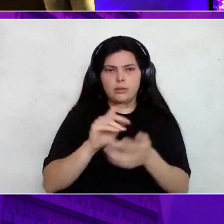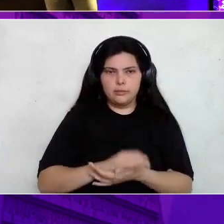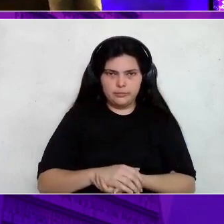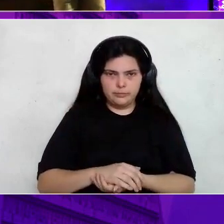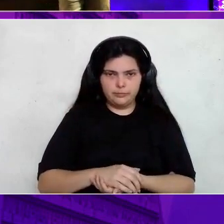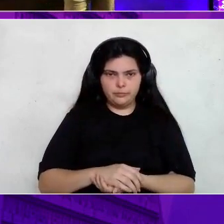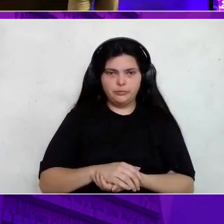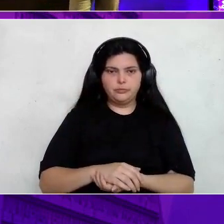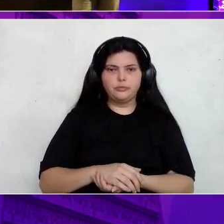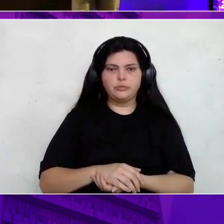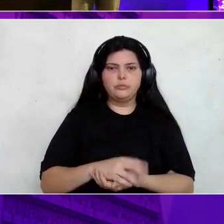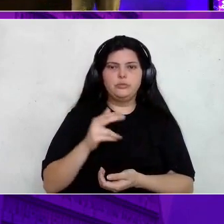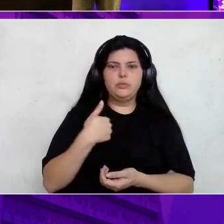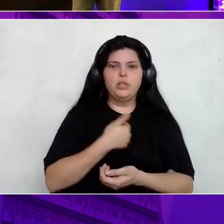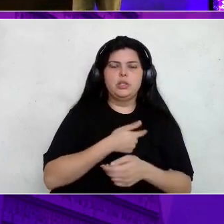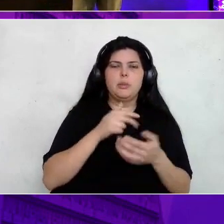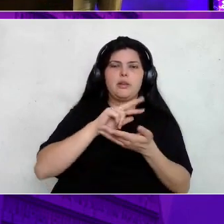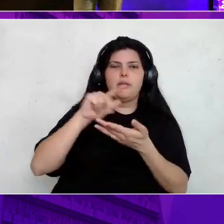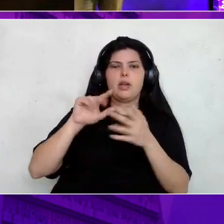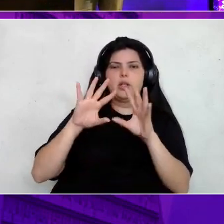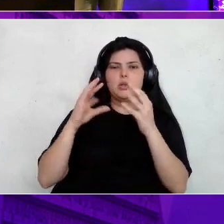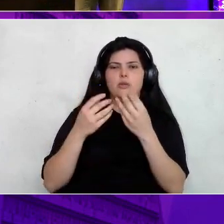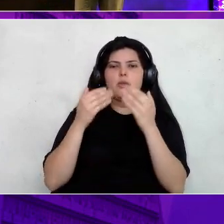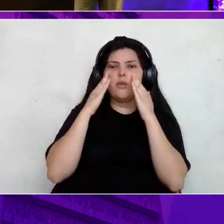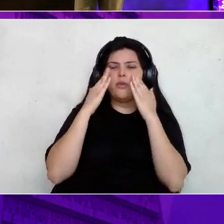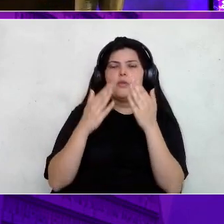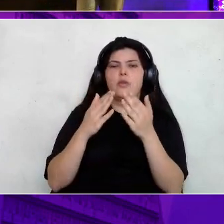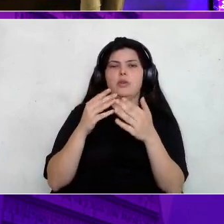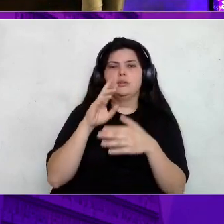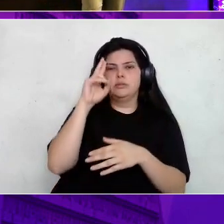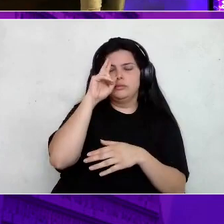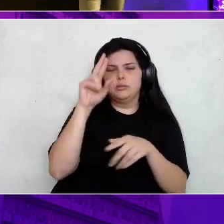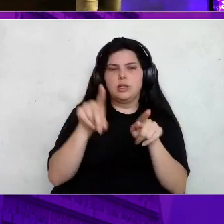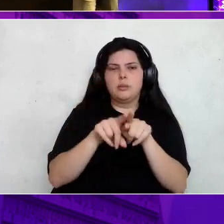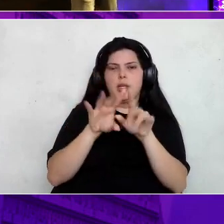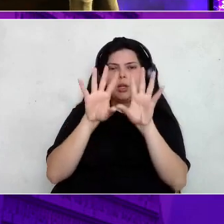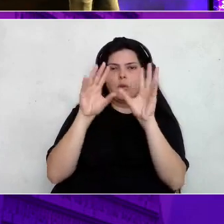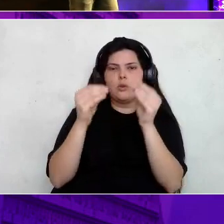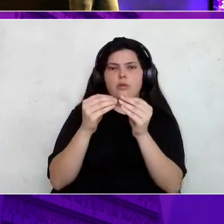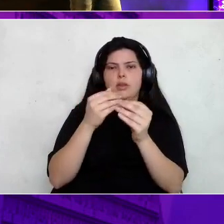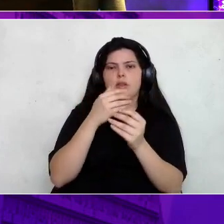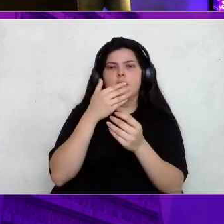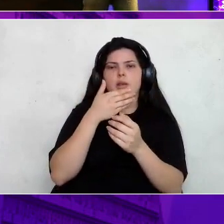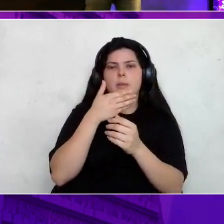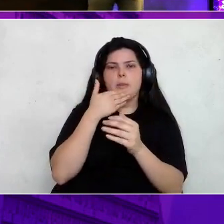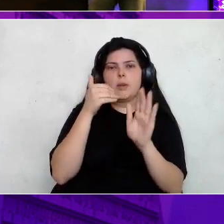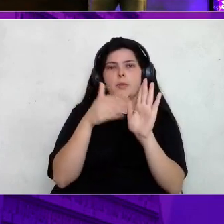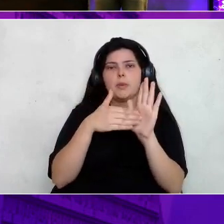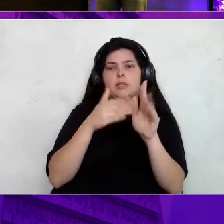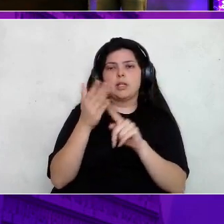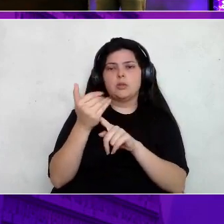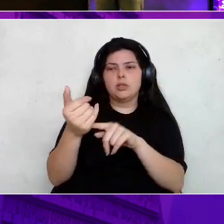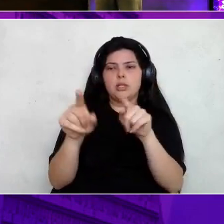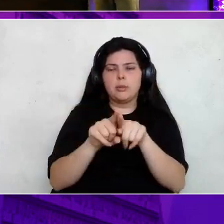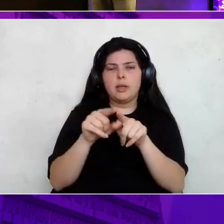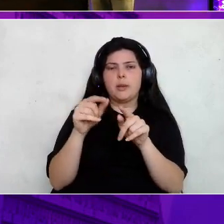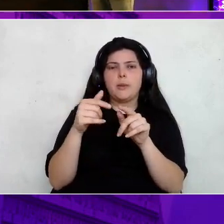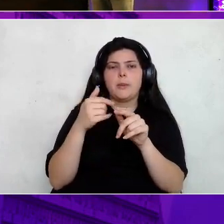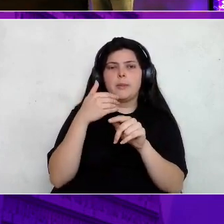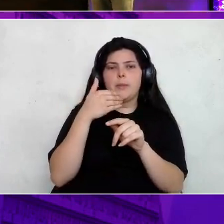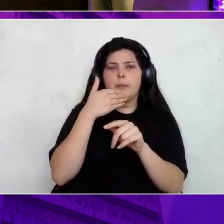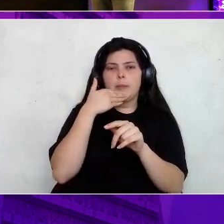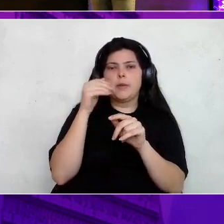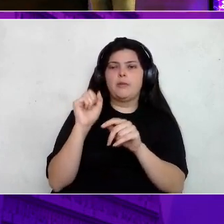-cloud. Então, lógico, o nosso foco é o CI. É a nossa nuvem. Onde a gente tem a melhor proposta de tecnologia. E proposta de valor também